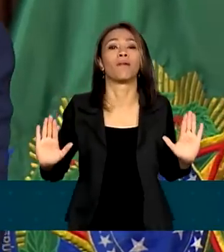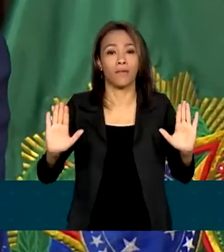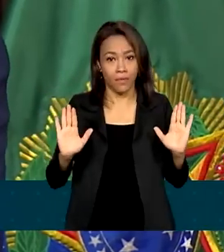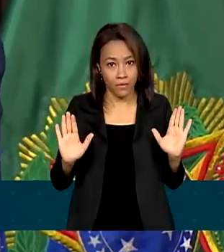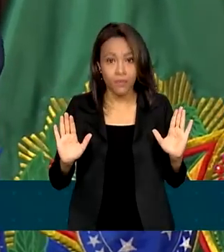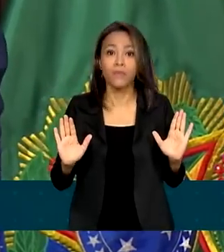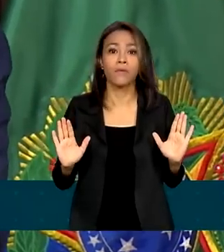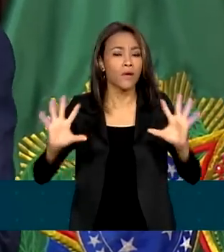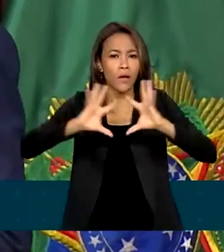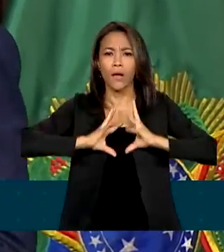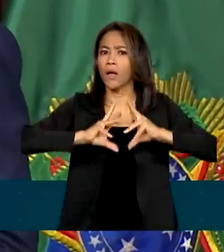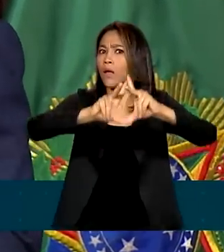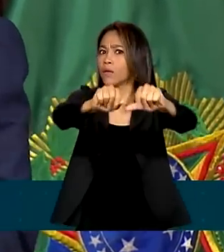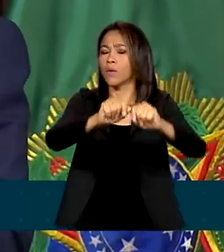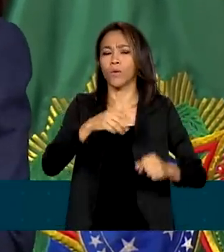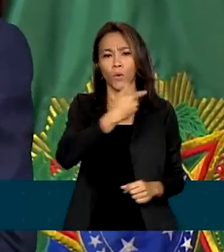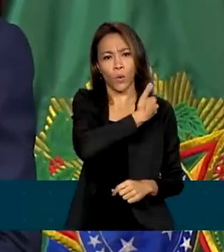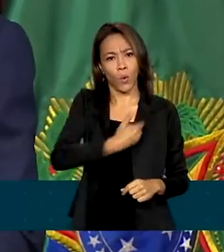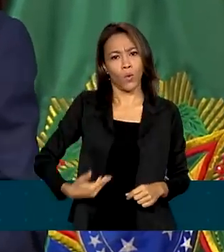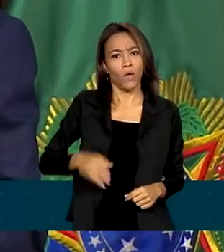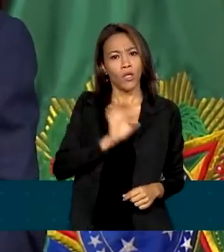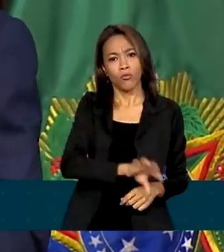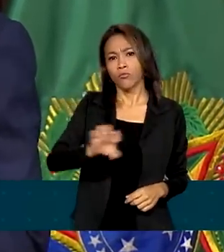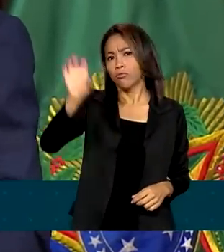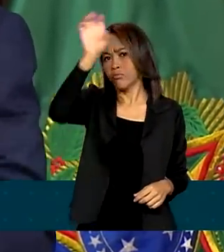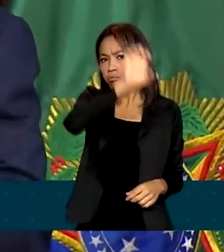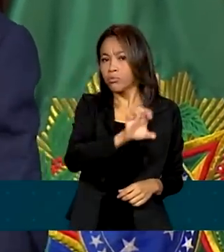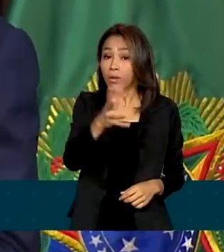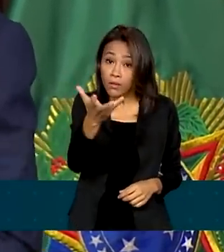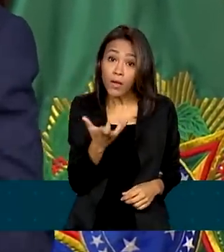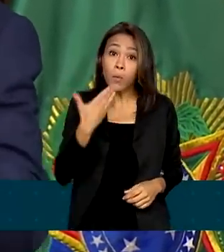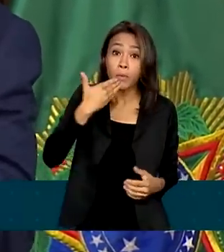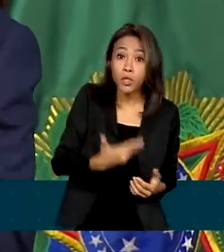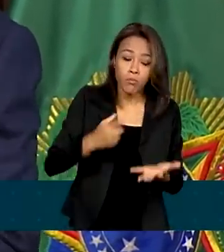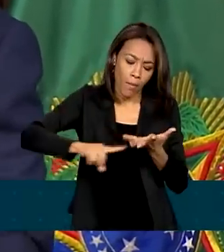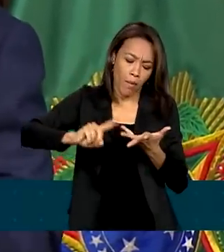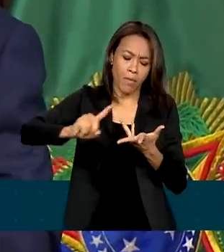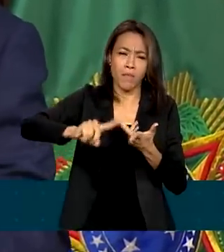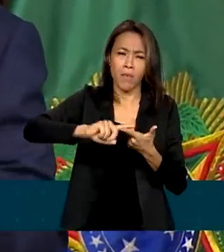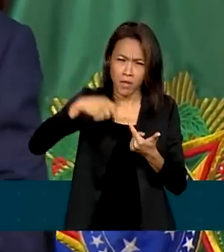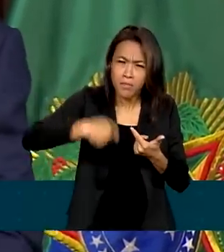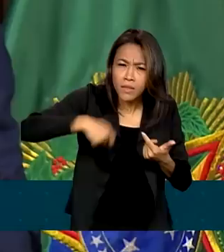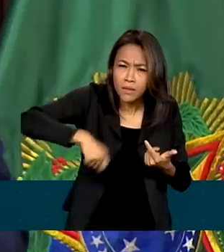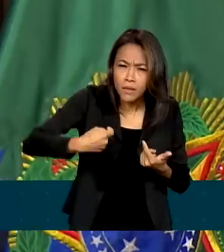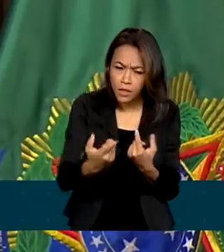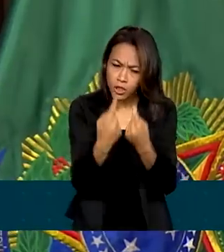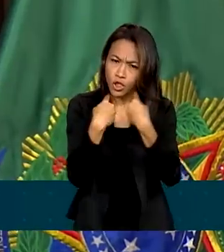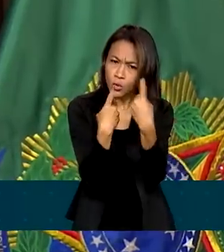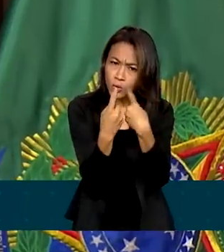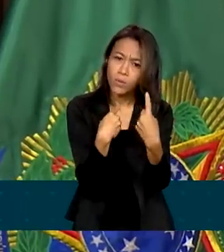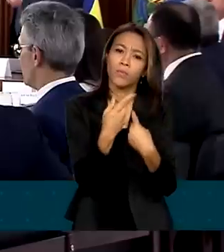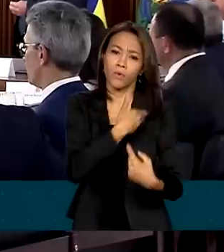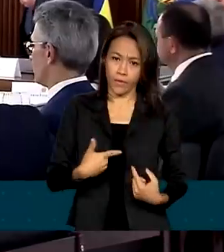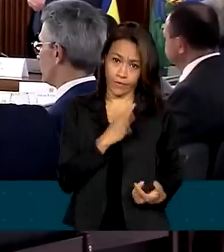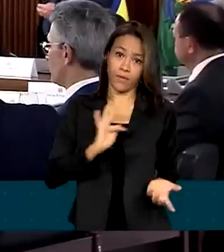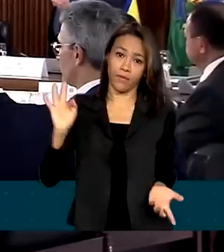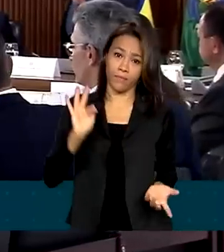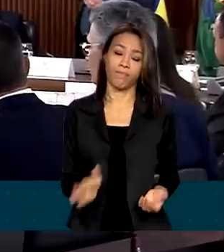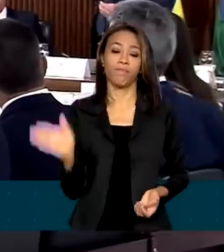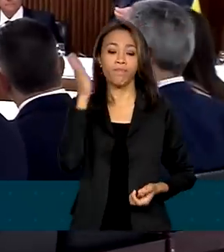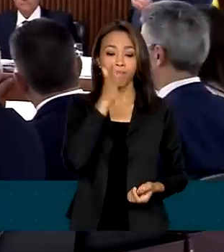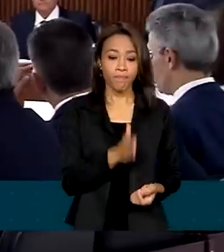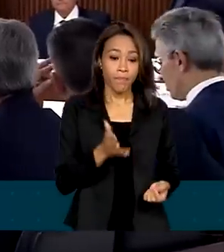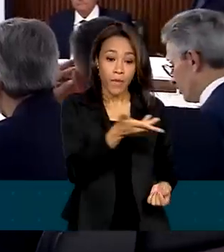a todo governador ou governadora que tiver uma demanda que precisa ser discutida com o governo federal. Para os